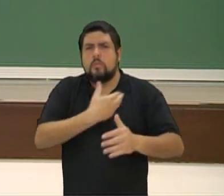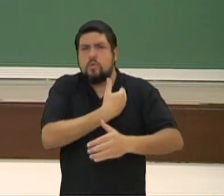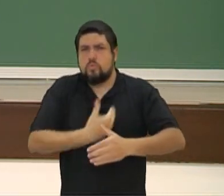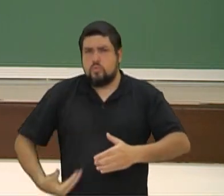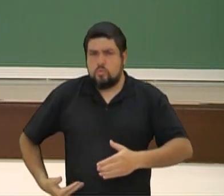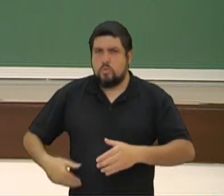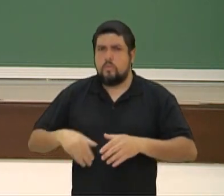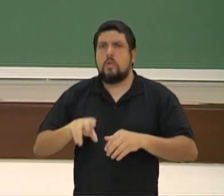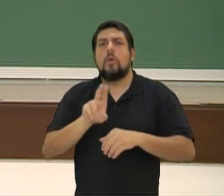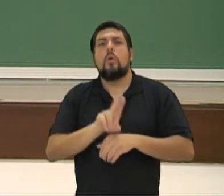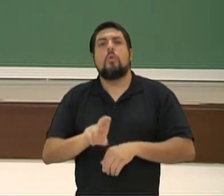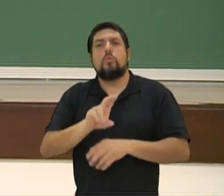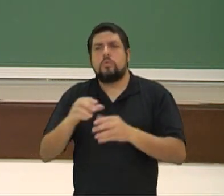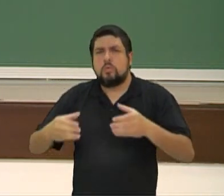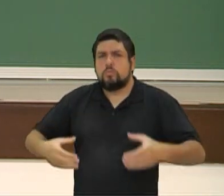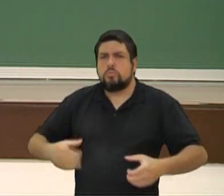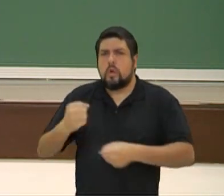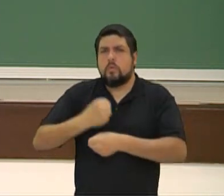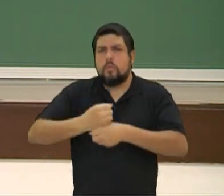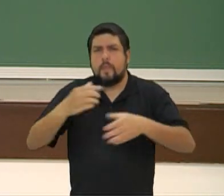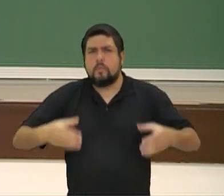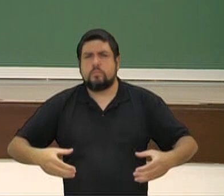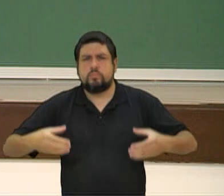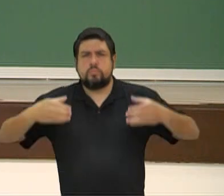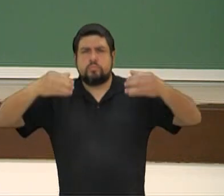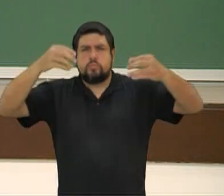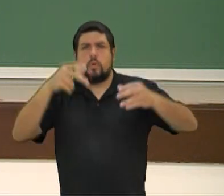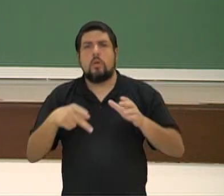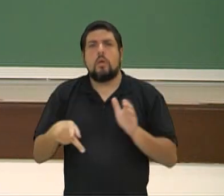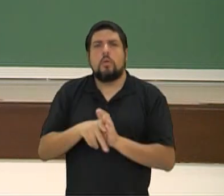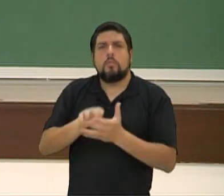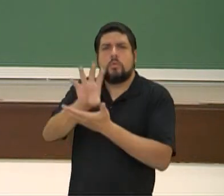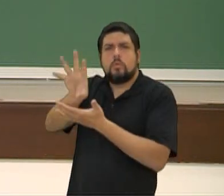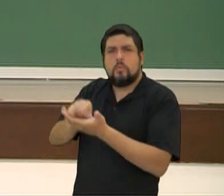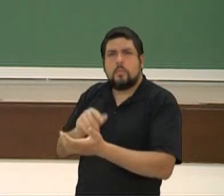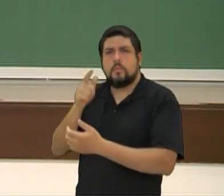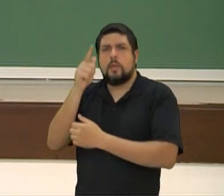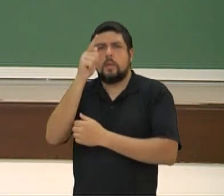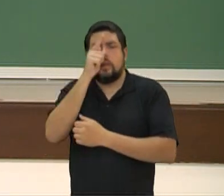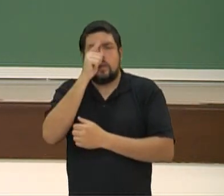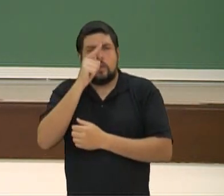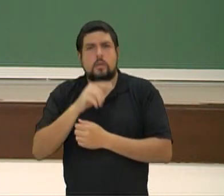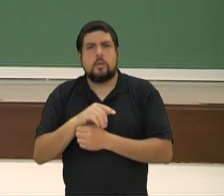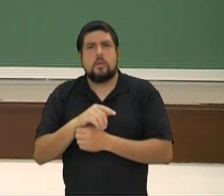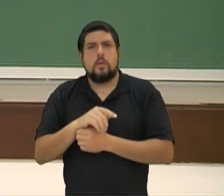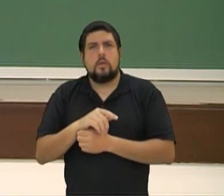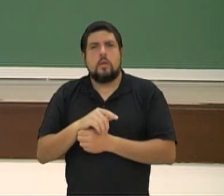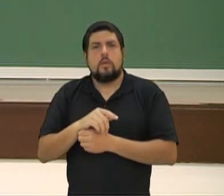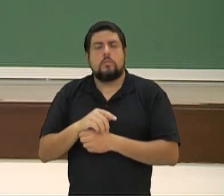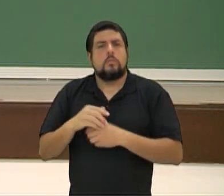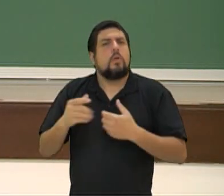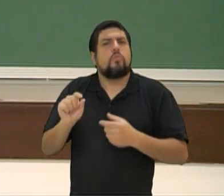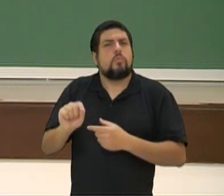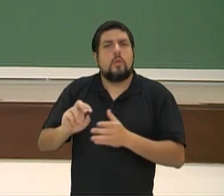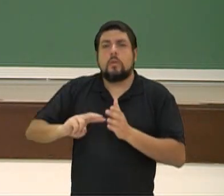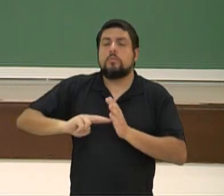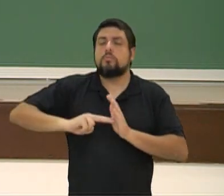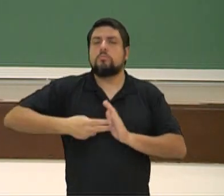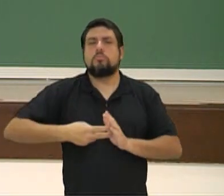justiça, utiliza aquelas colunas gregas, algumas, a própria filosofia, a ideia do culto à beleza,